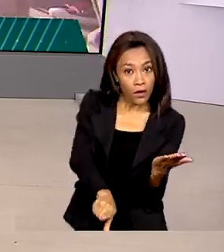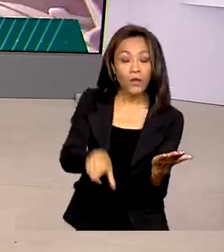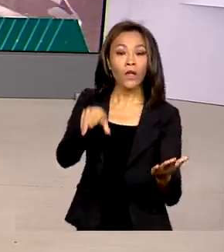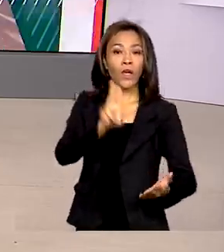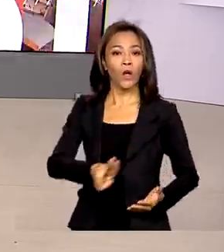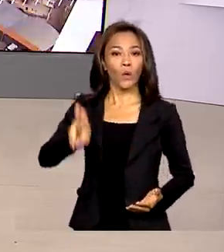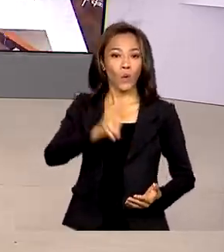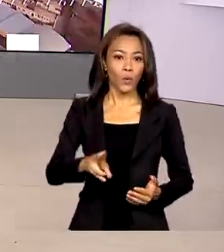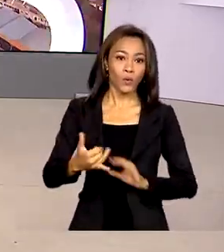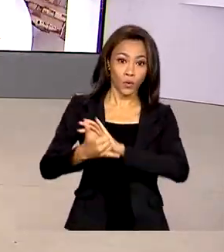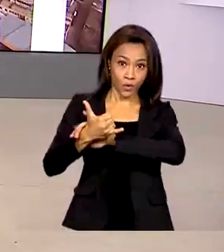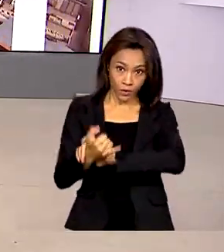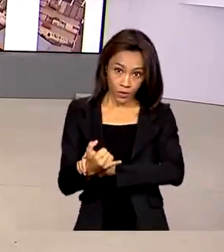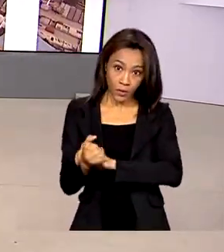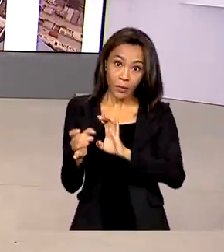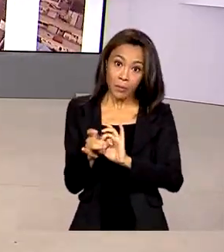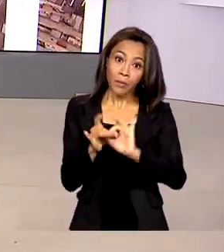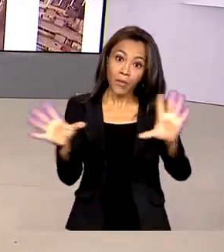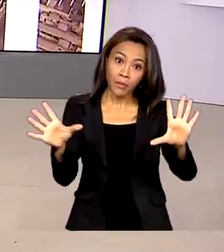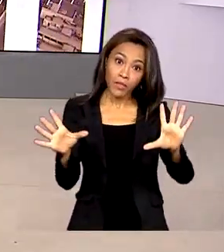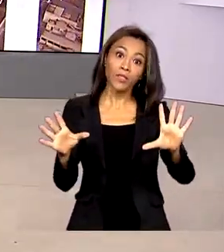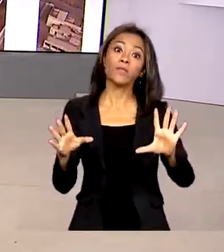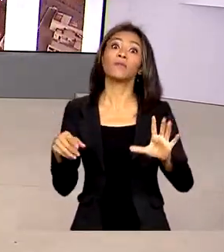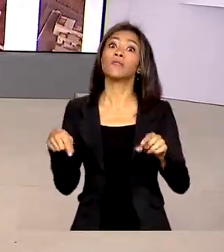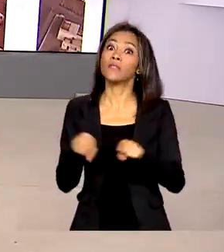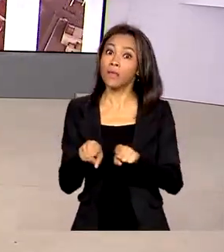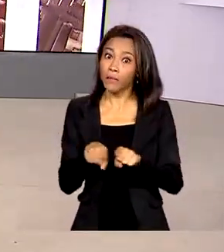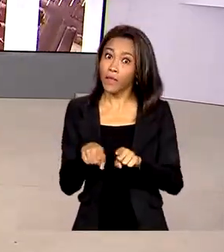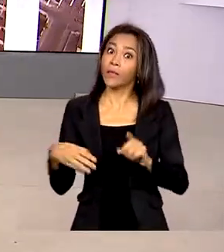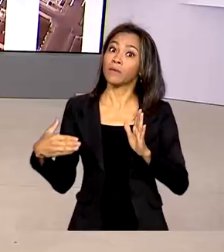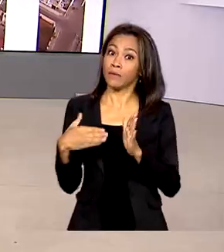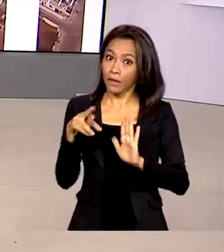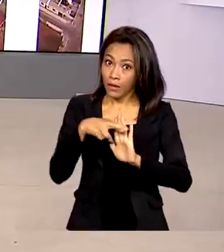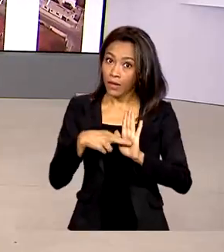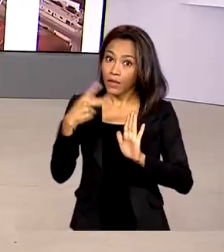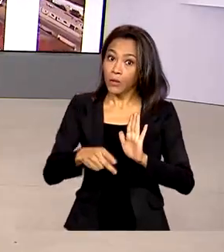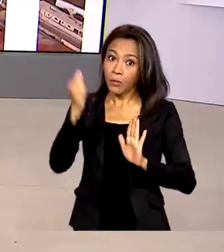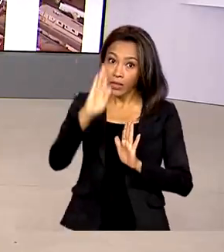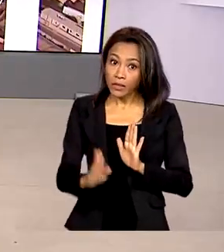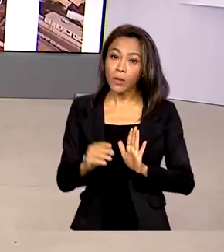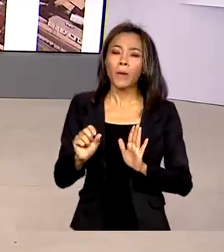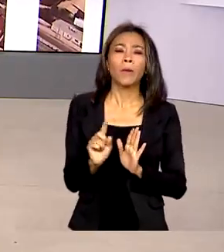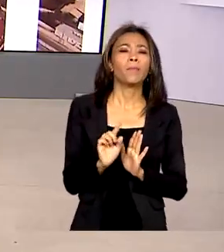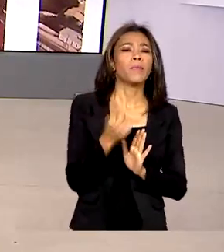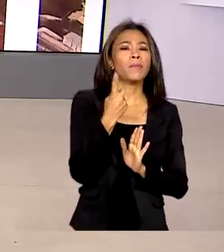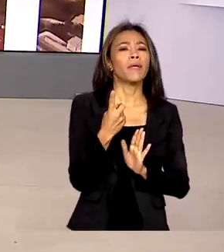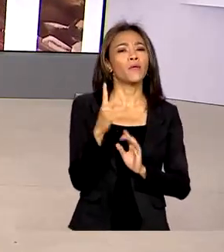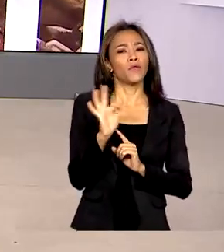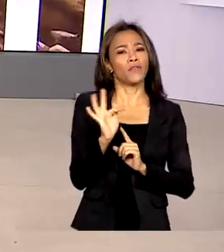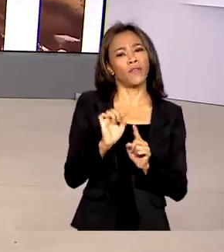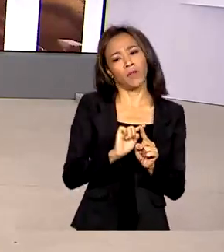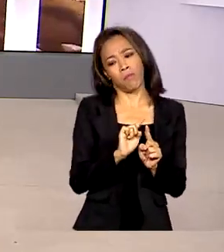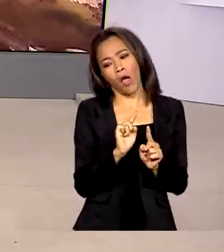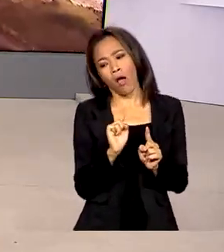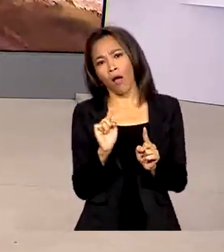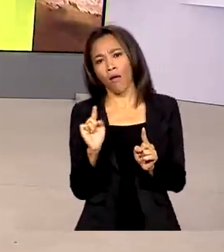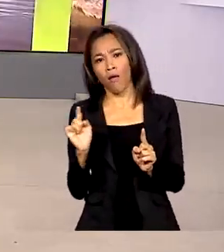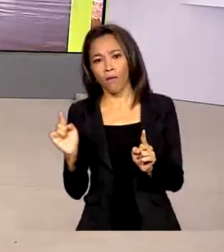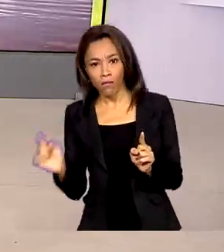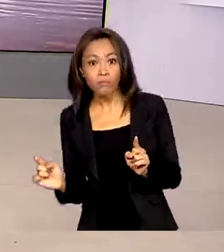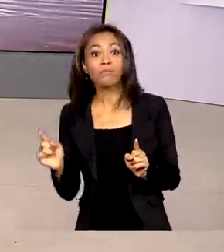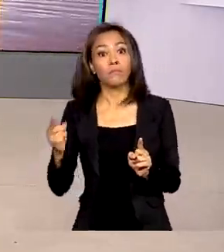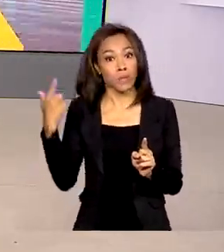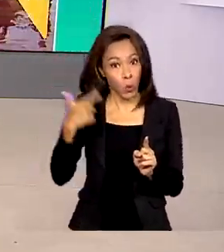permitido e restrito no Brasil. São 60 dias contados a partir de 1º de fevereiro para que os proprietários